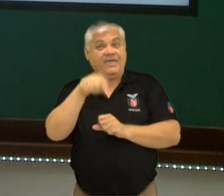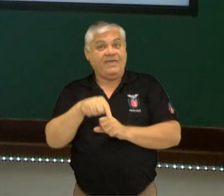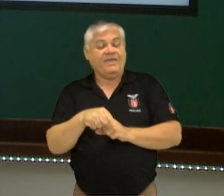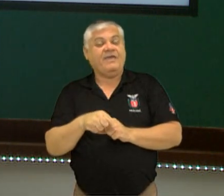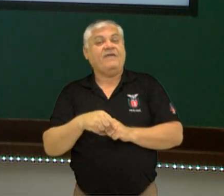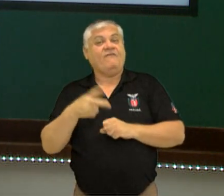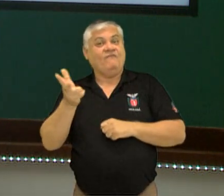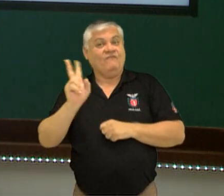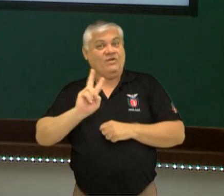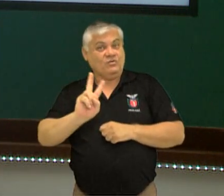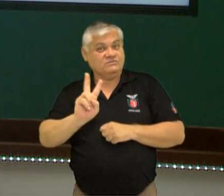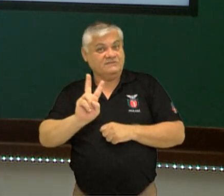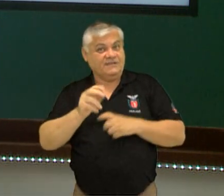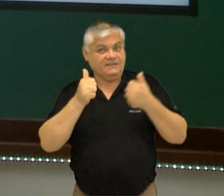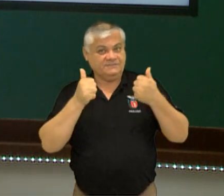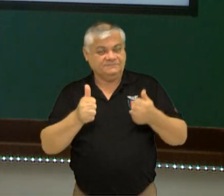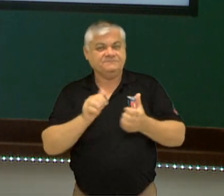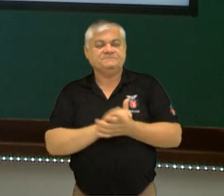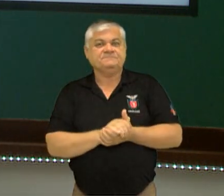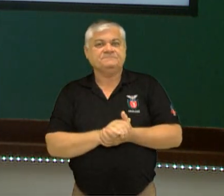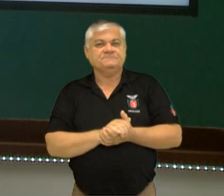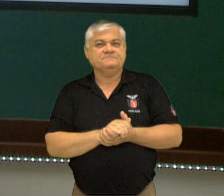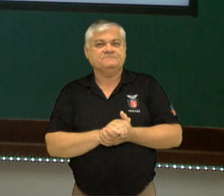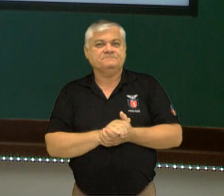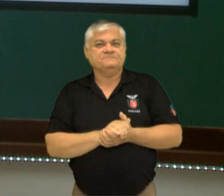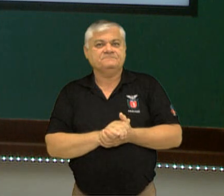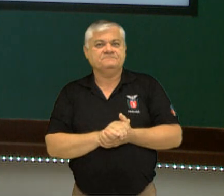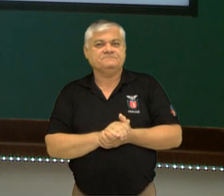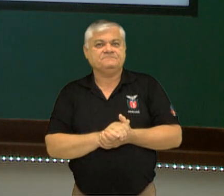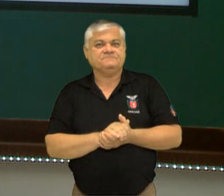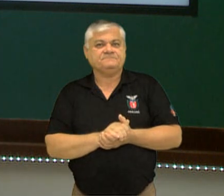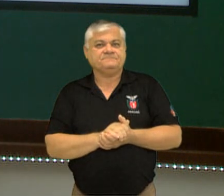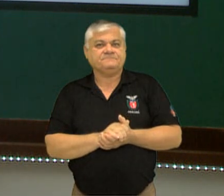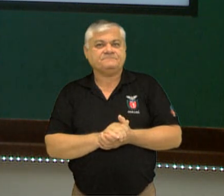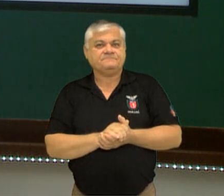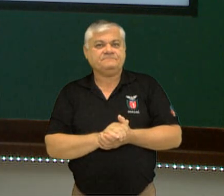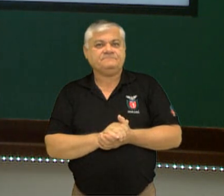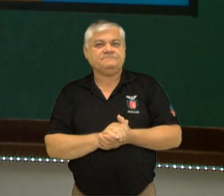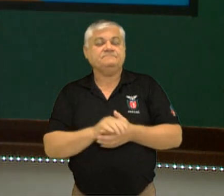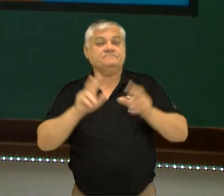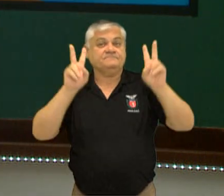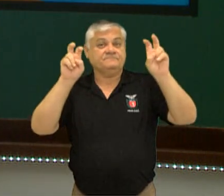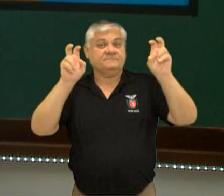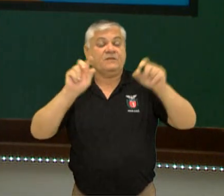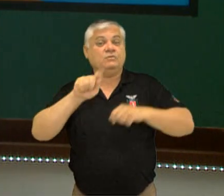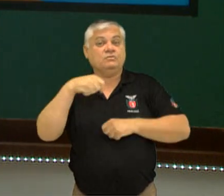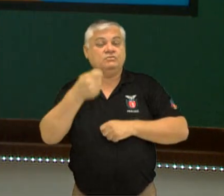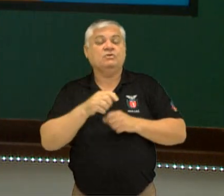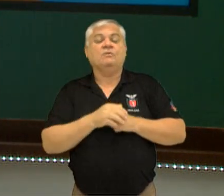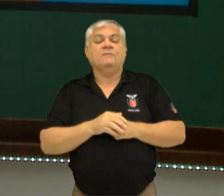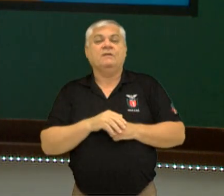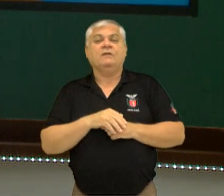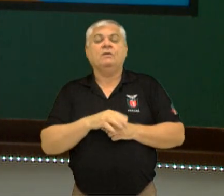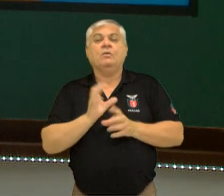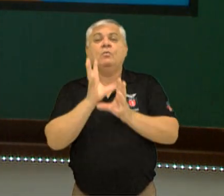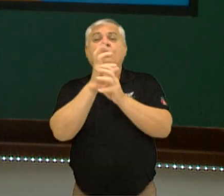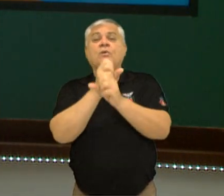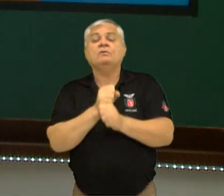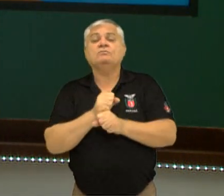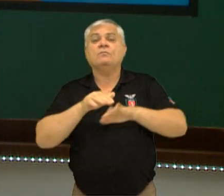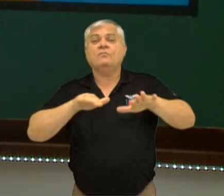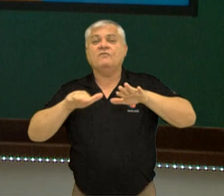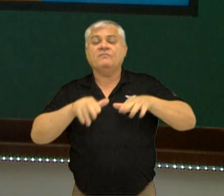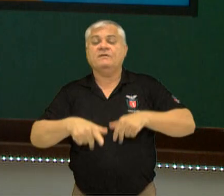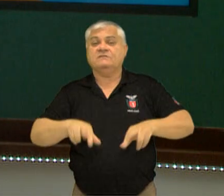velocidade, certo? Meus queridos, nós falamos aqui sobre quantidade de movimento.